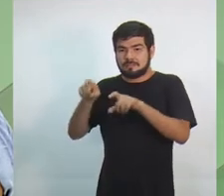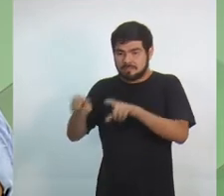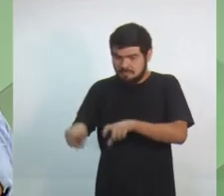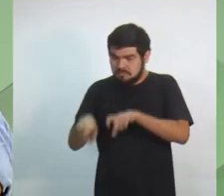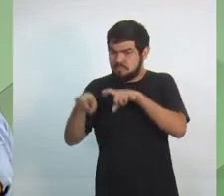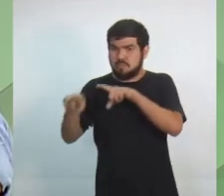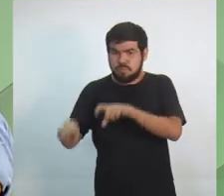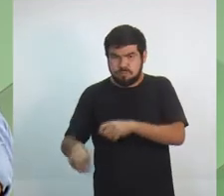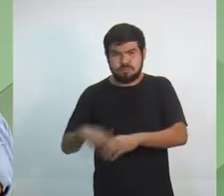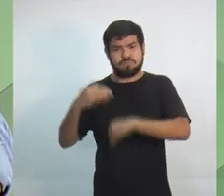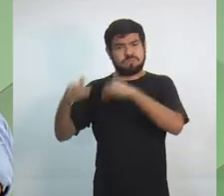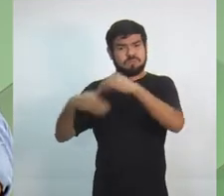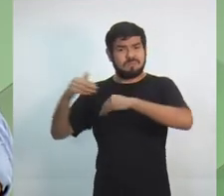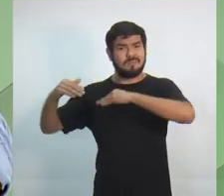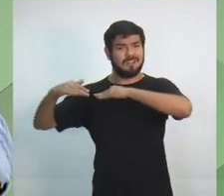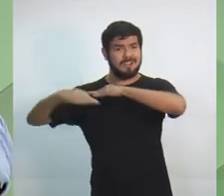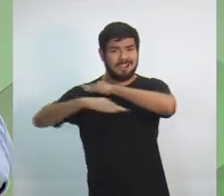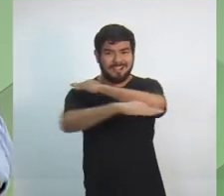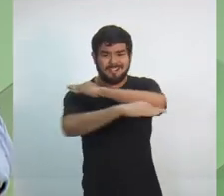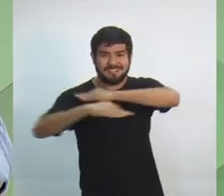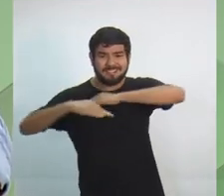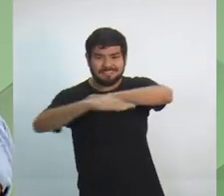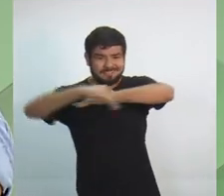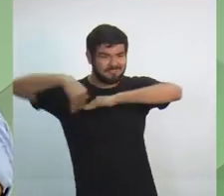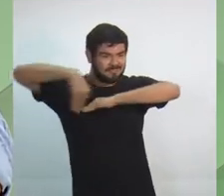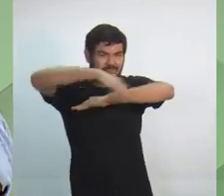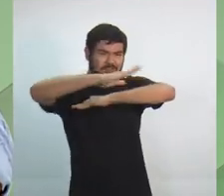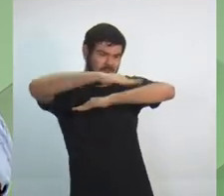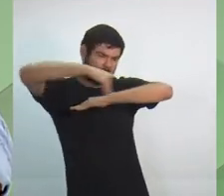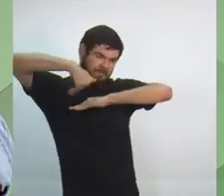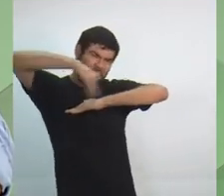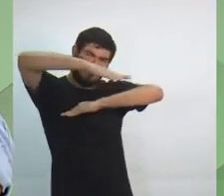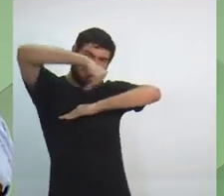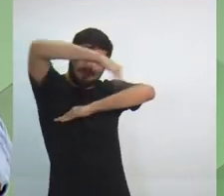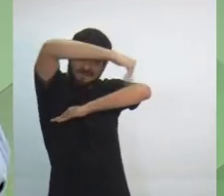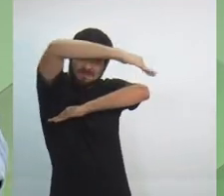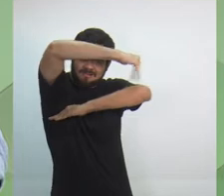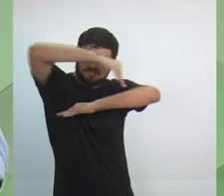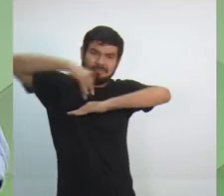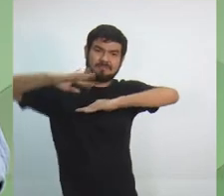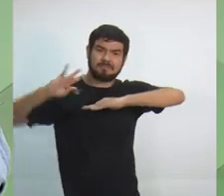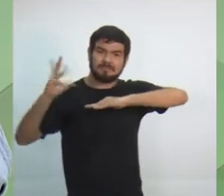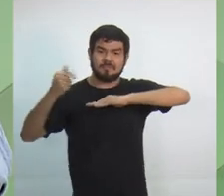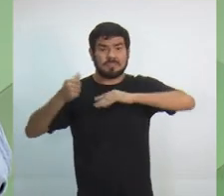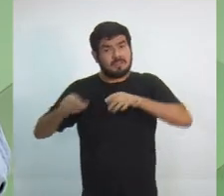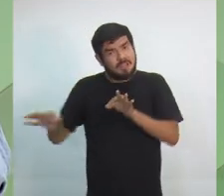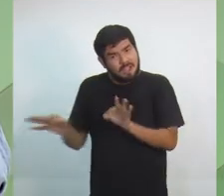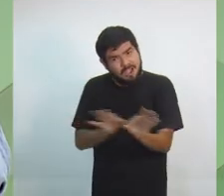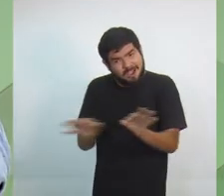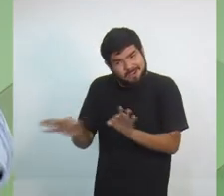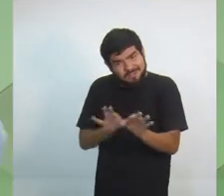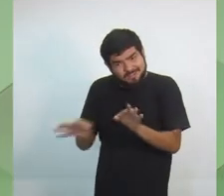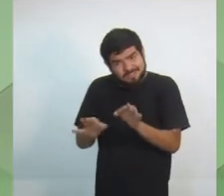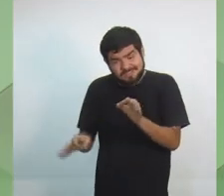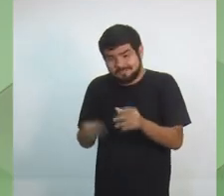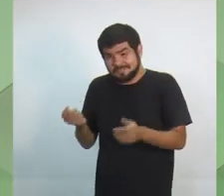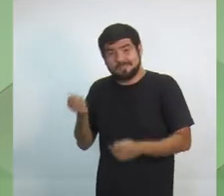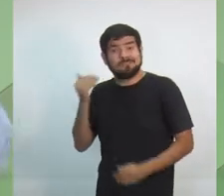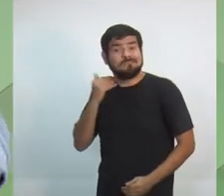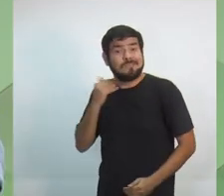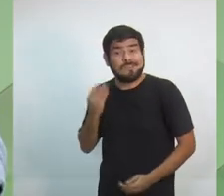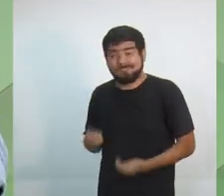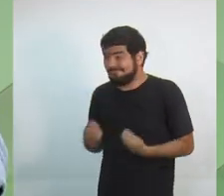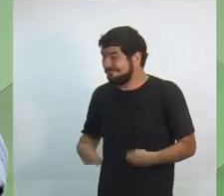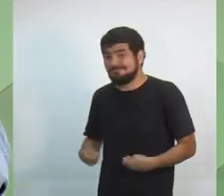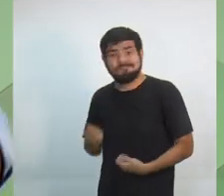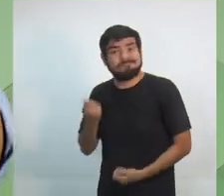produção que é a recuperação de ramais e de vicinais e vamos trabalhar muito fortemente na regularização fundiária porque se o pequeno